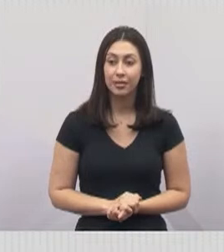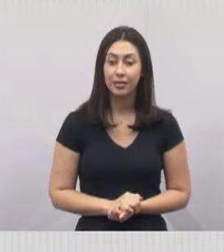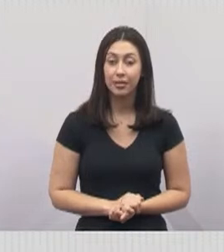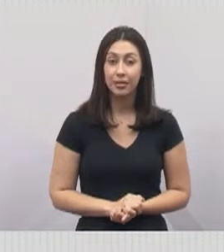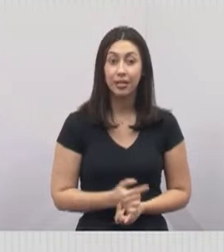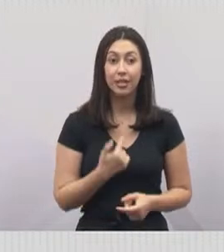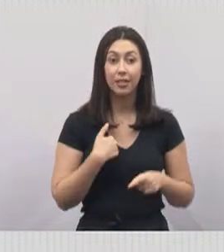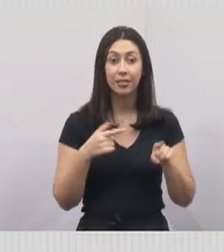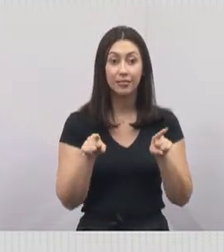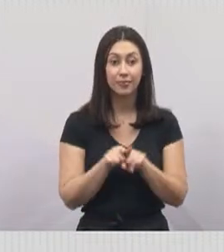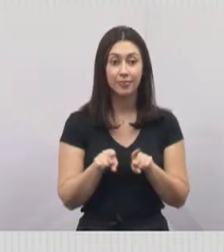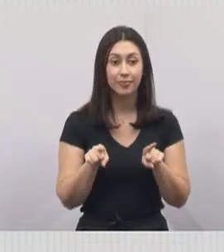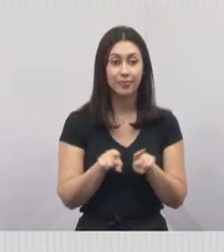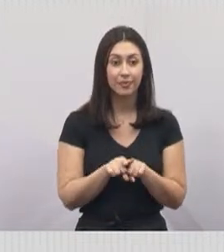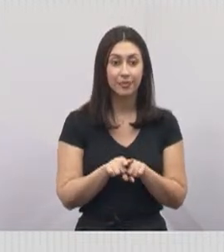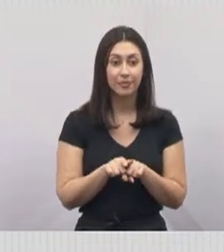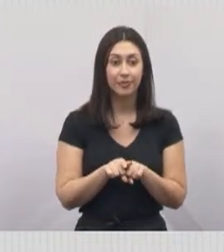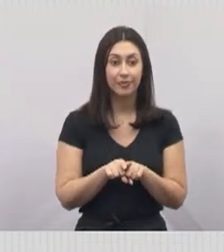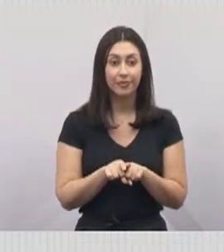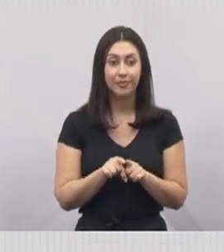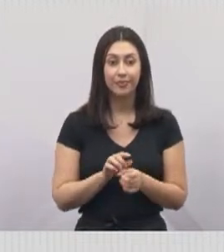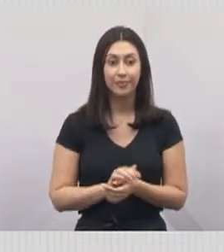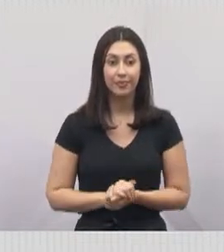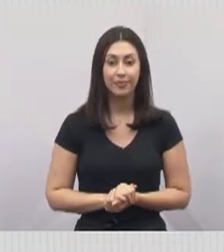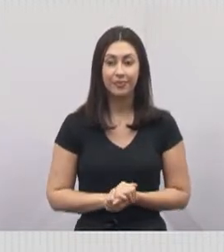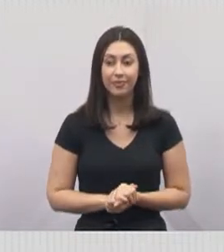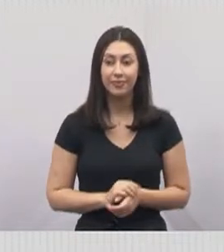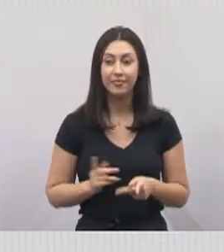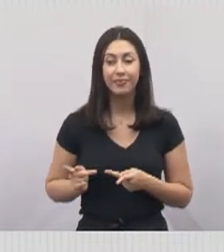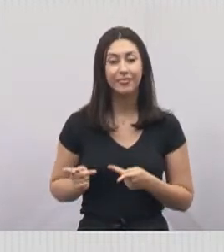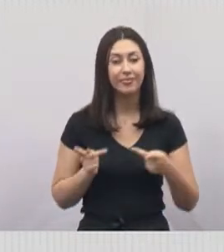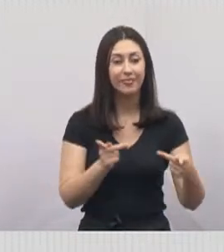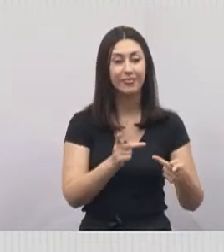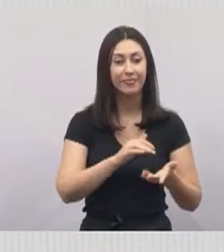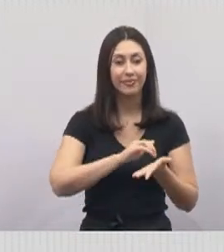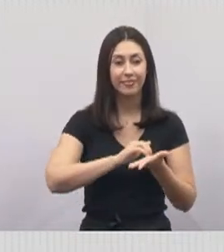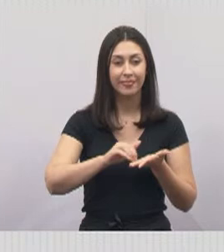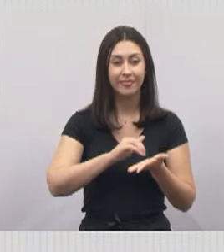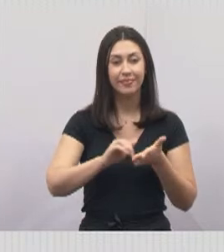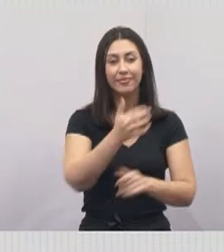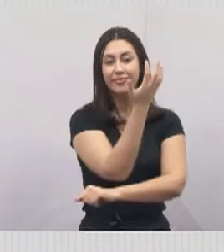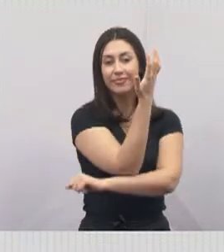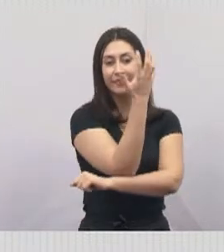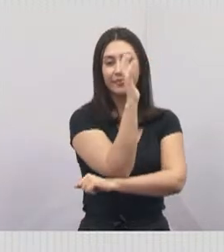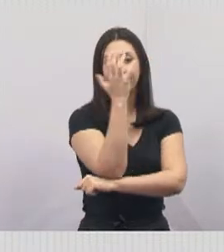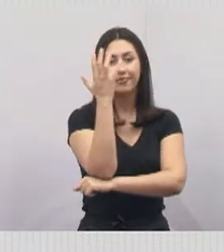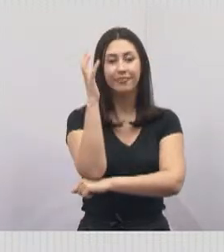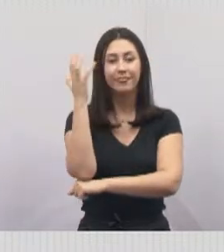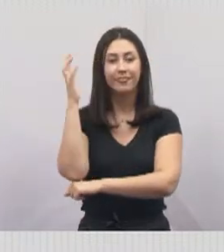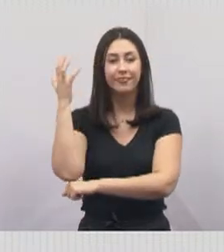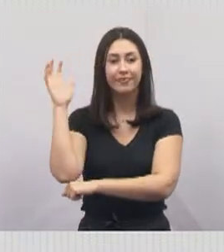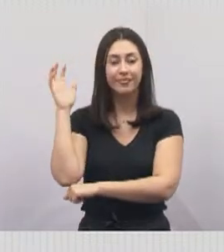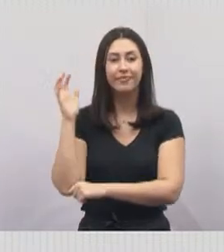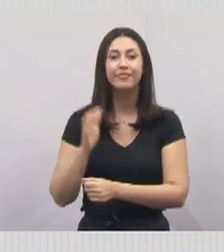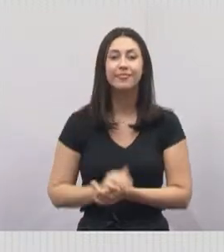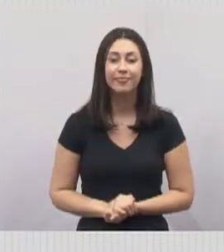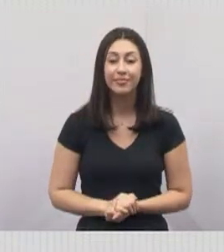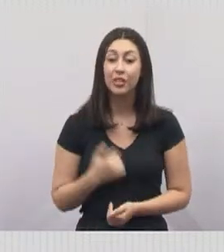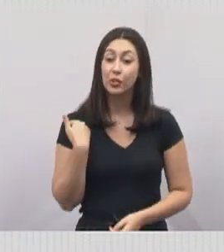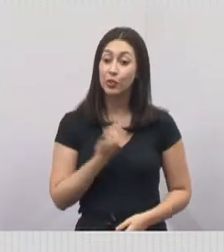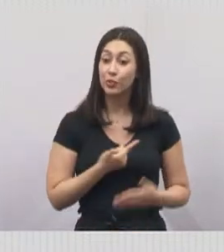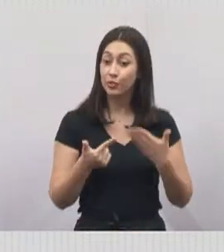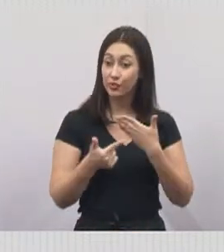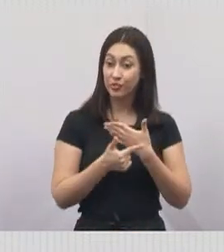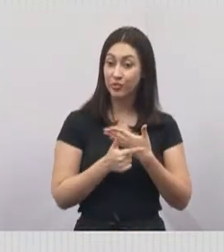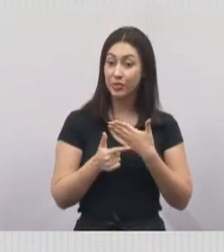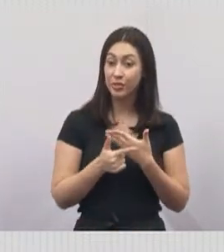Estive também conversando com a secretária do Meio Ambiente, a Clodi. A nossa função é